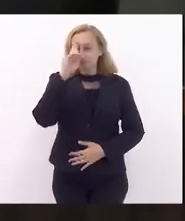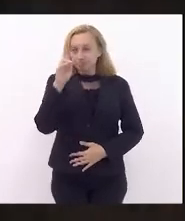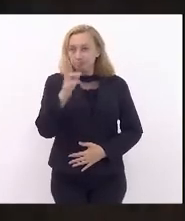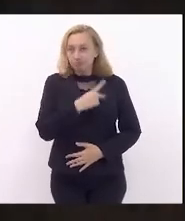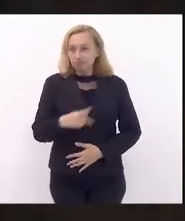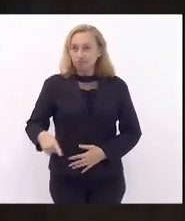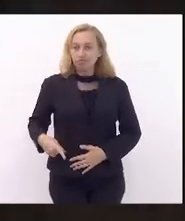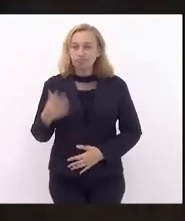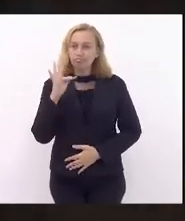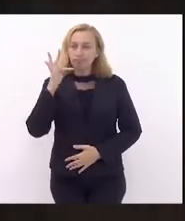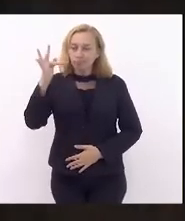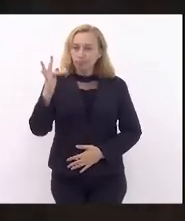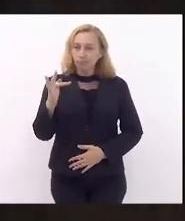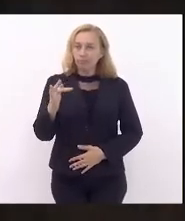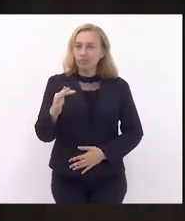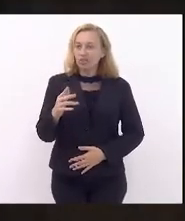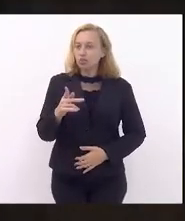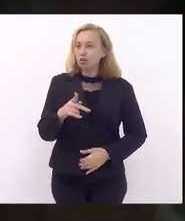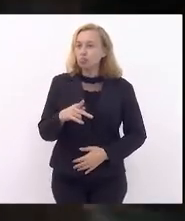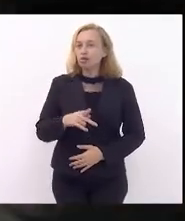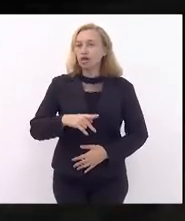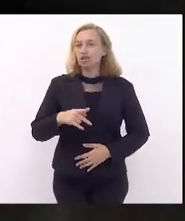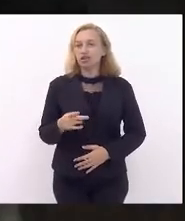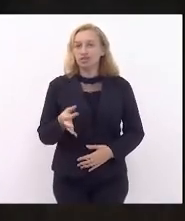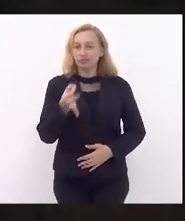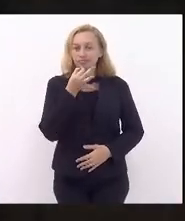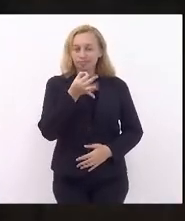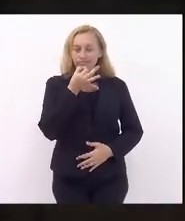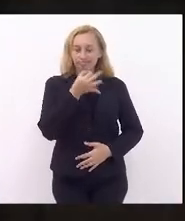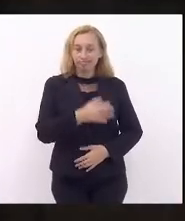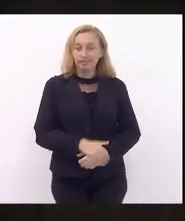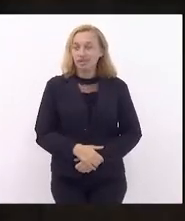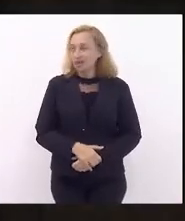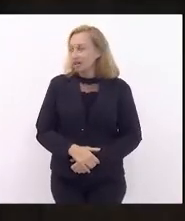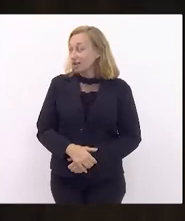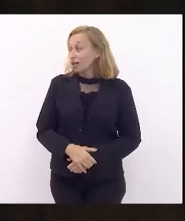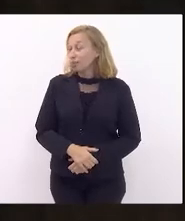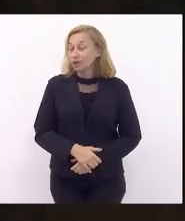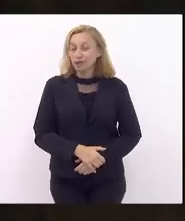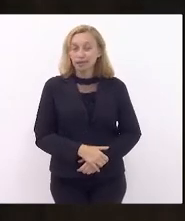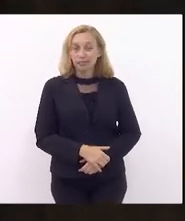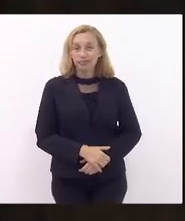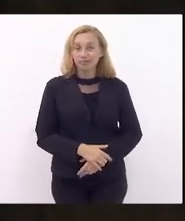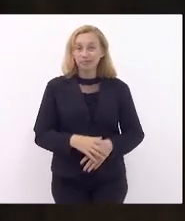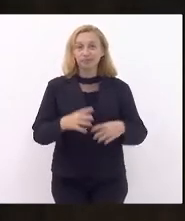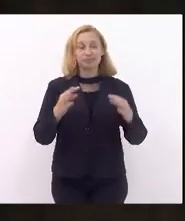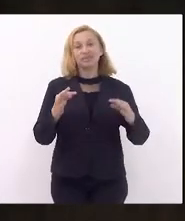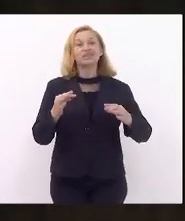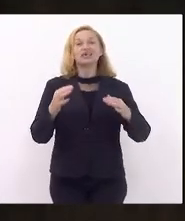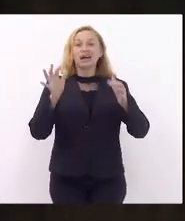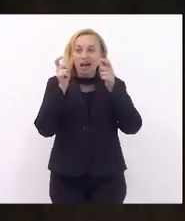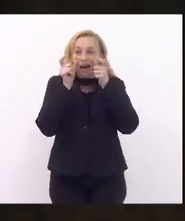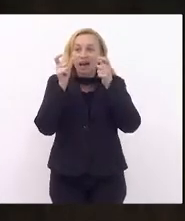brevíssimo comentário. primeiro lugar, de fato, chama a atenção